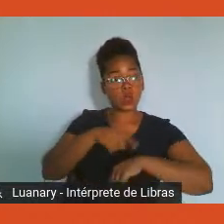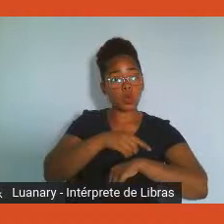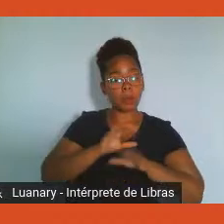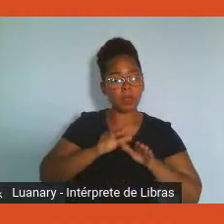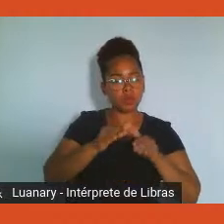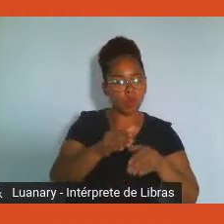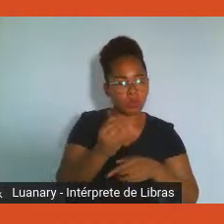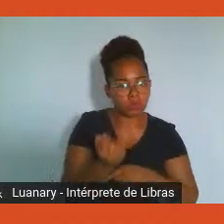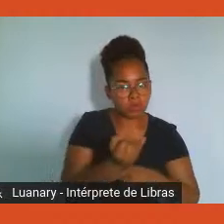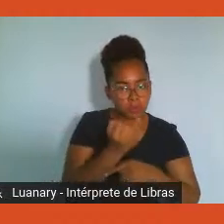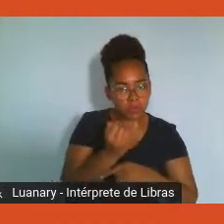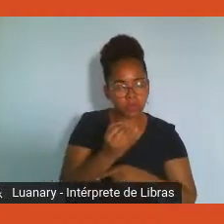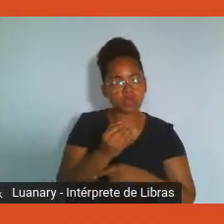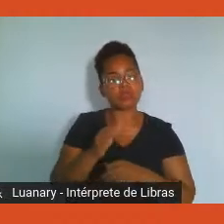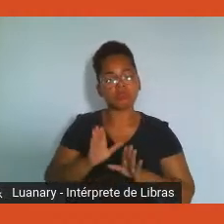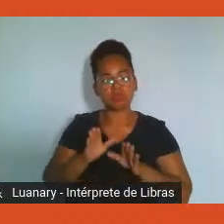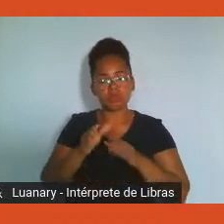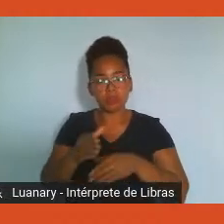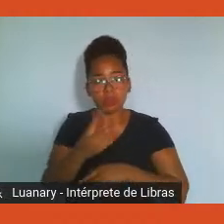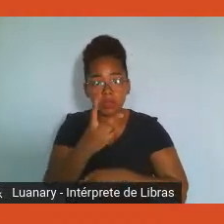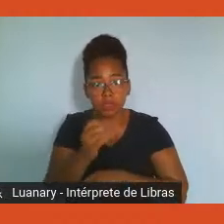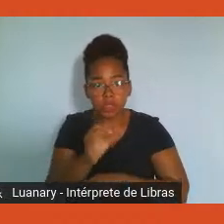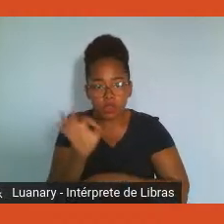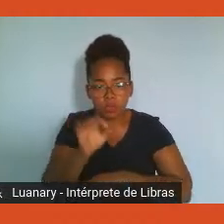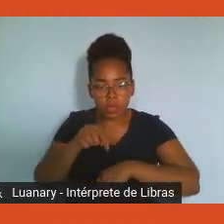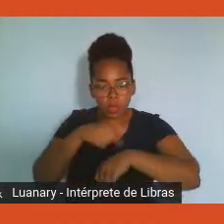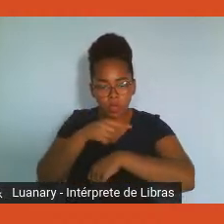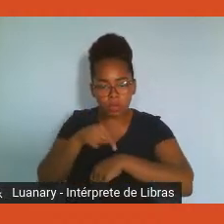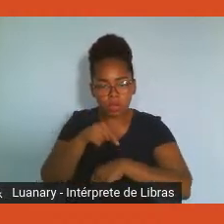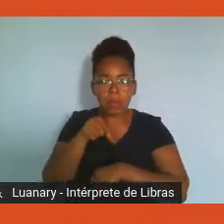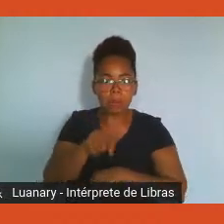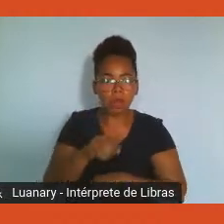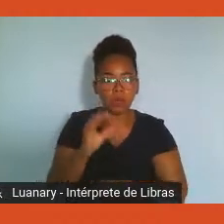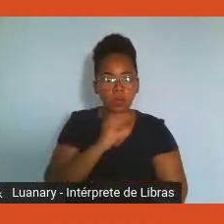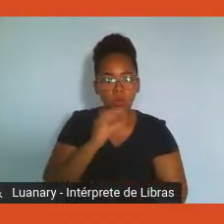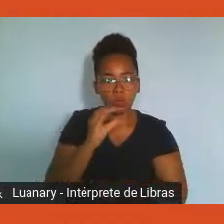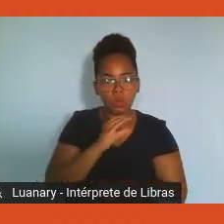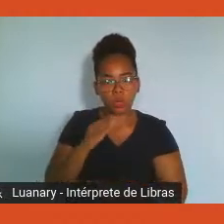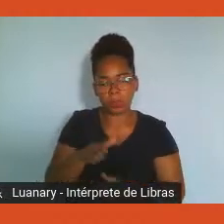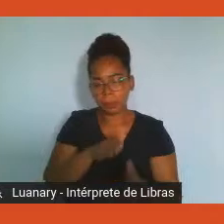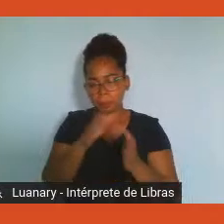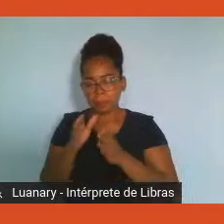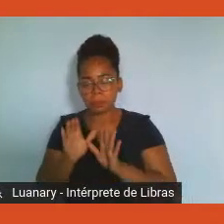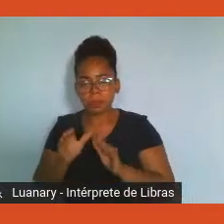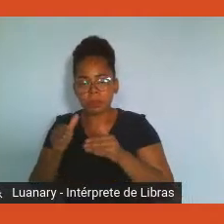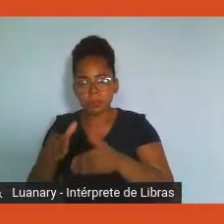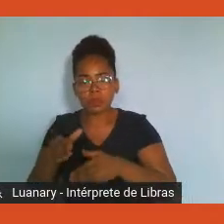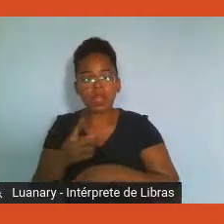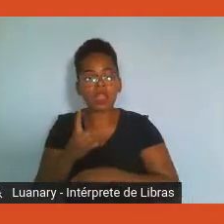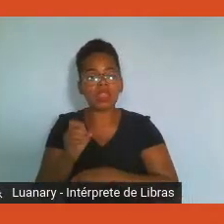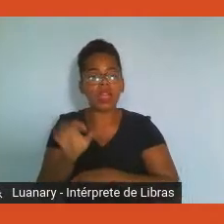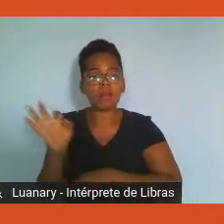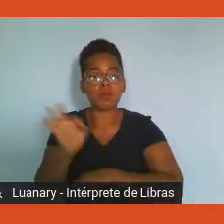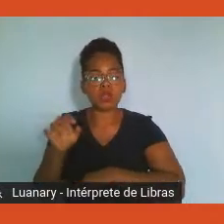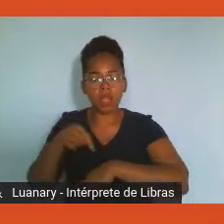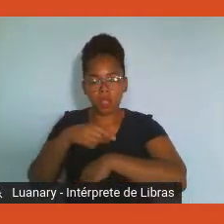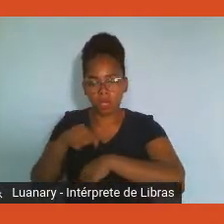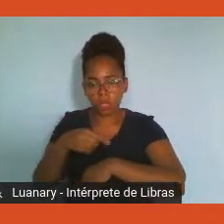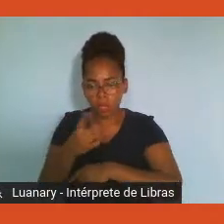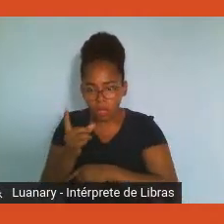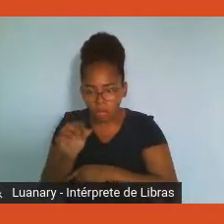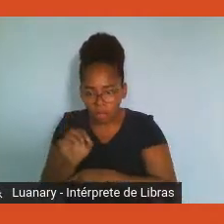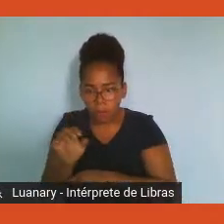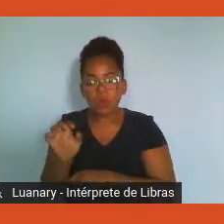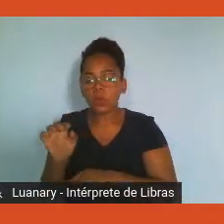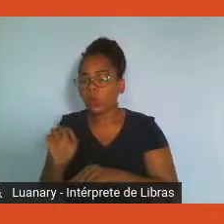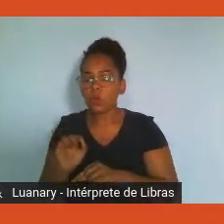emergencial e 10% ao que é circunstancial, tem ferramentas de controle dentro da área da tecnologia que